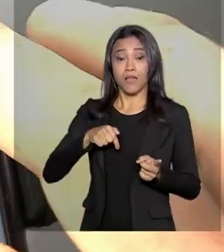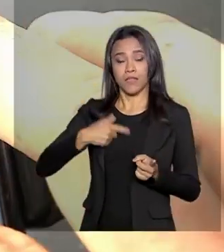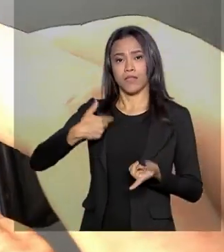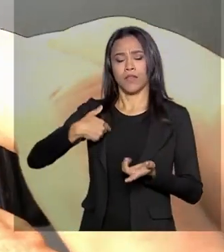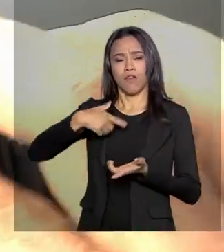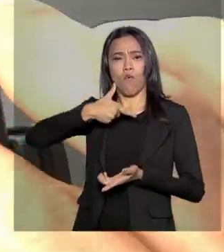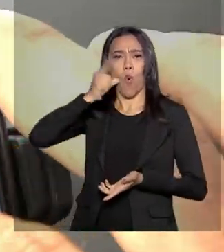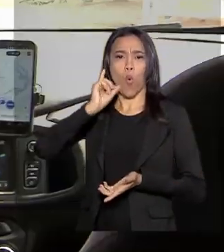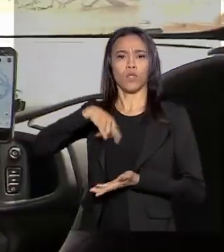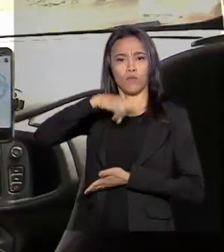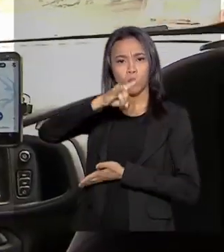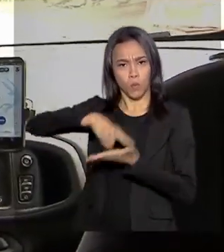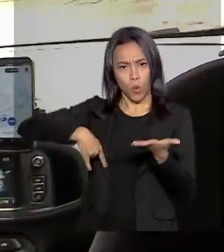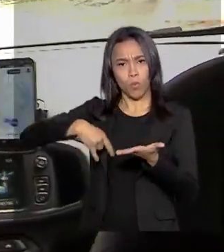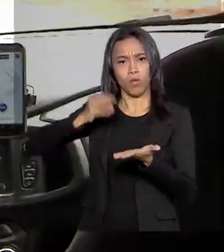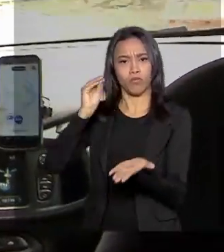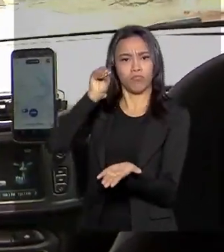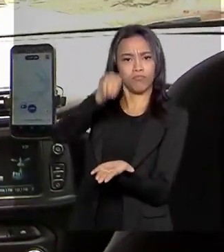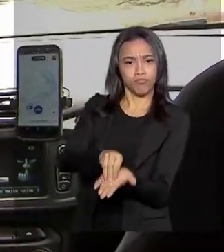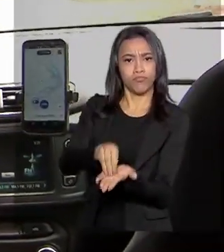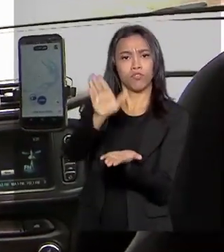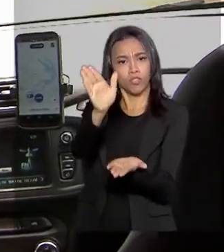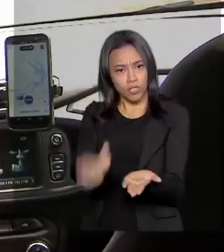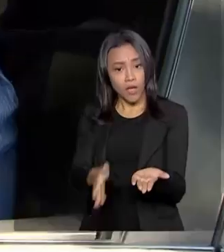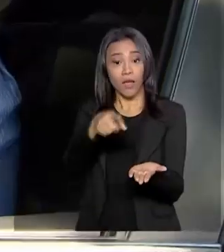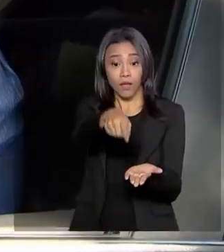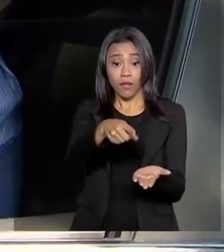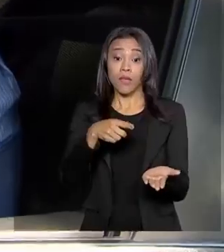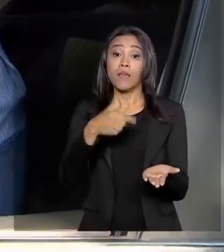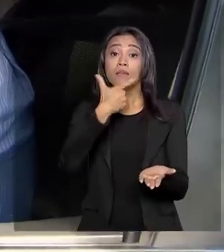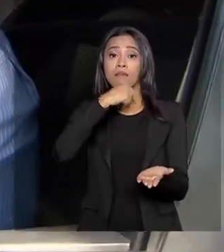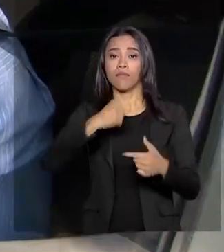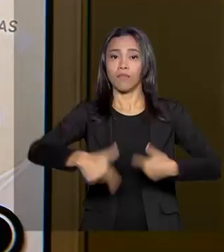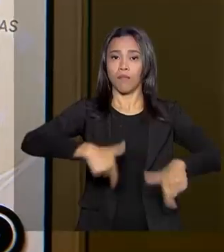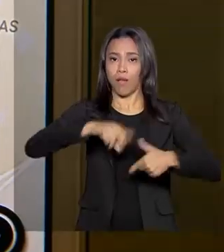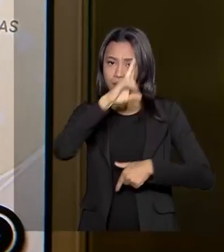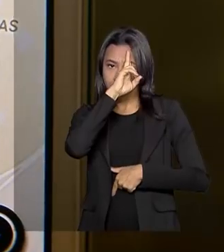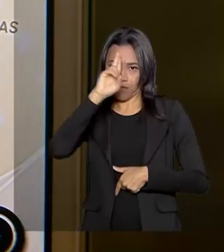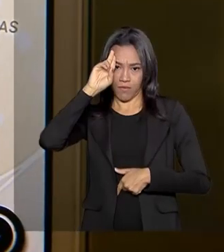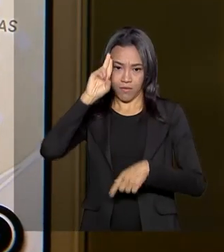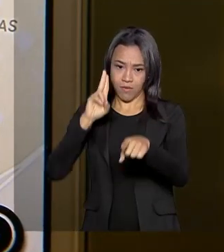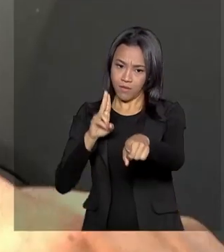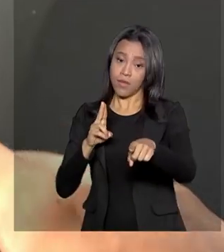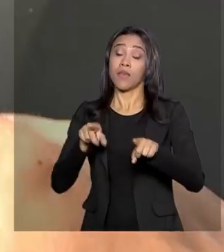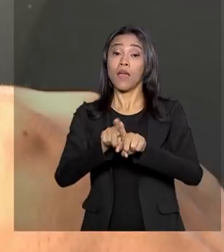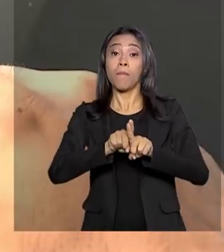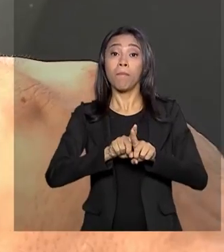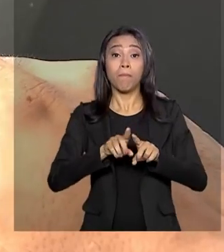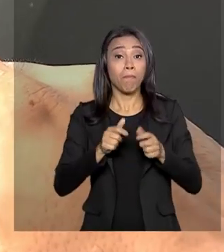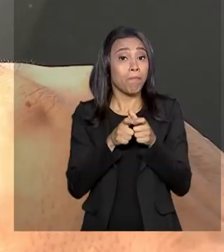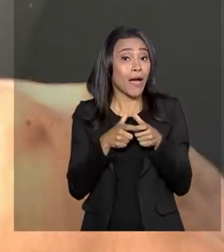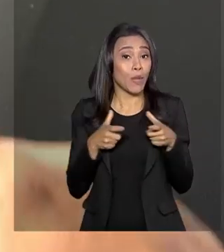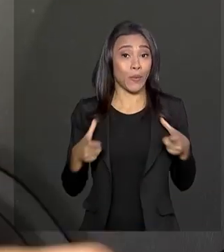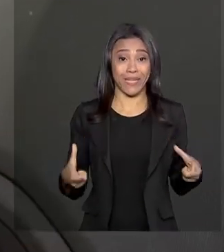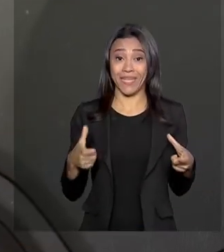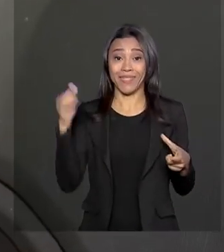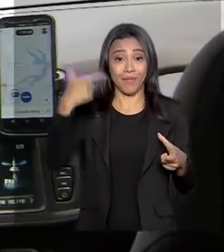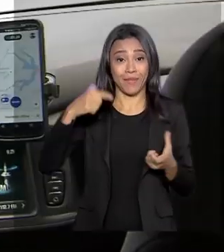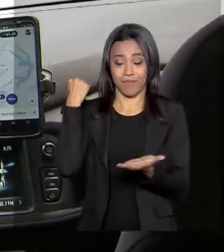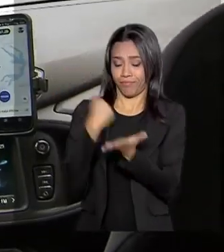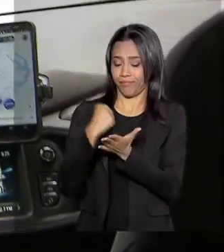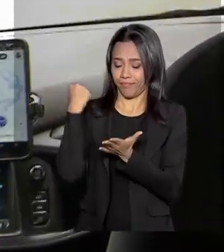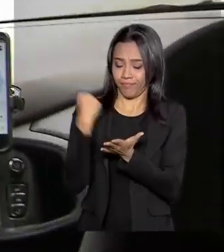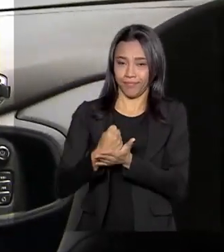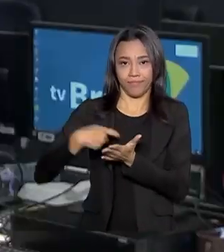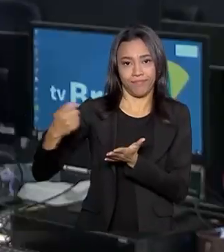ontem no Diário Oficial da União regulariza a situação dos motoristas de aplicativo, que na maioria dos casos trabalham na informalidade.